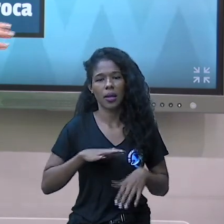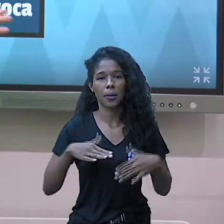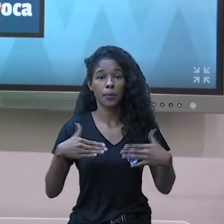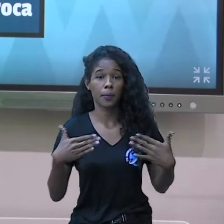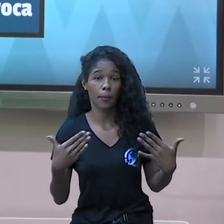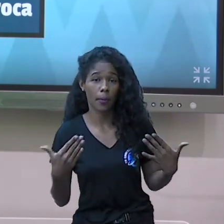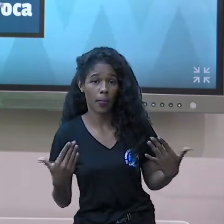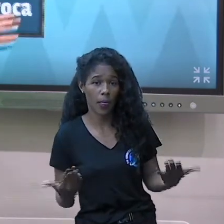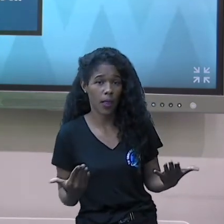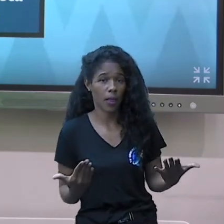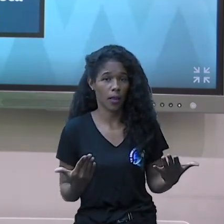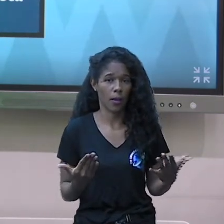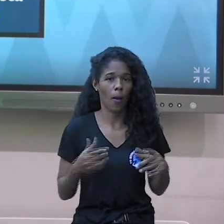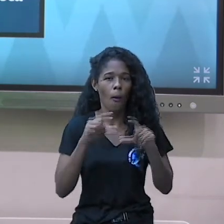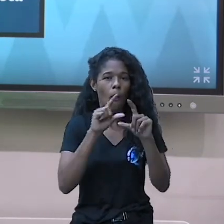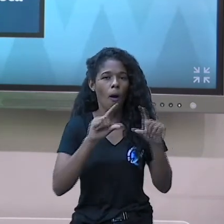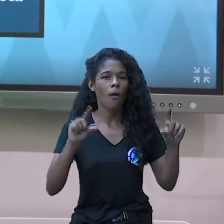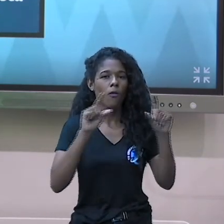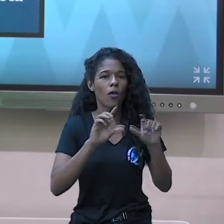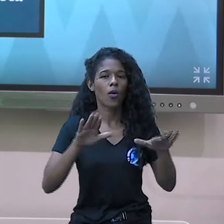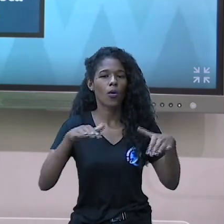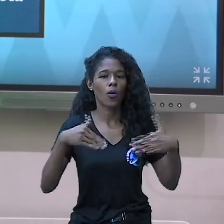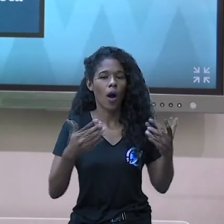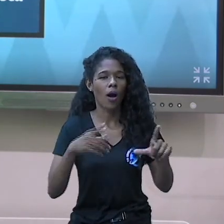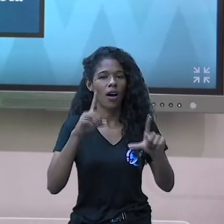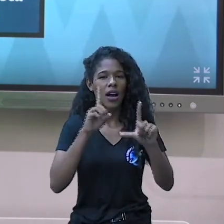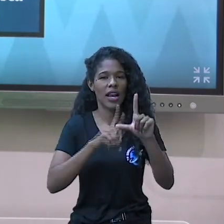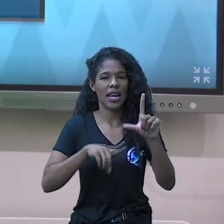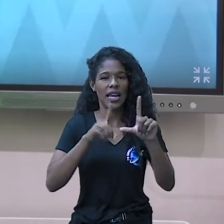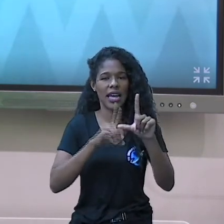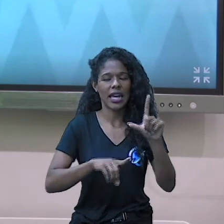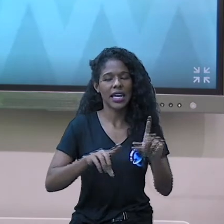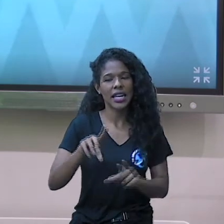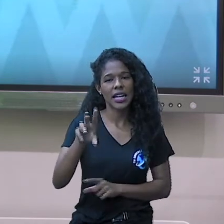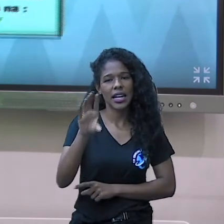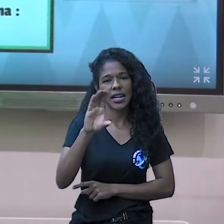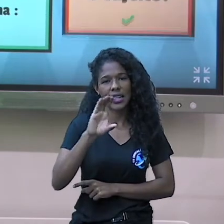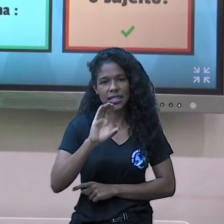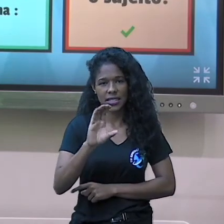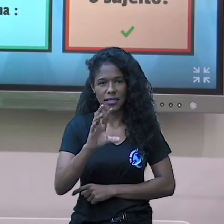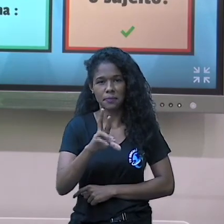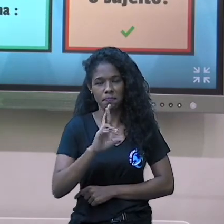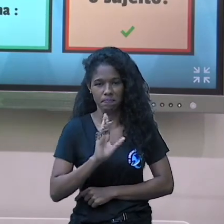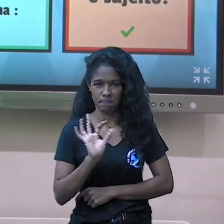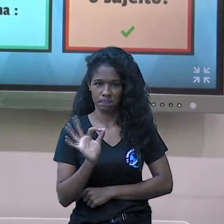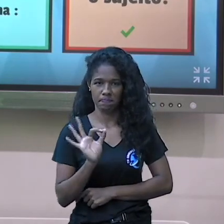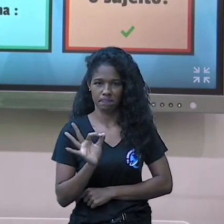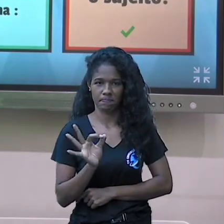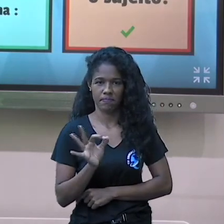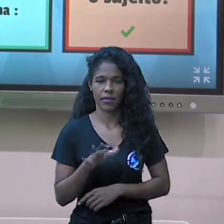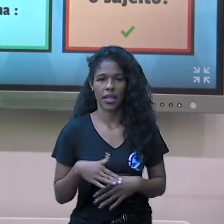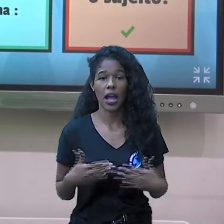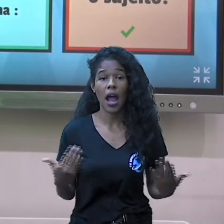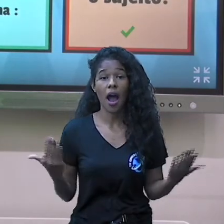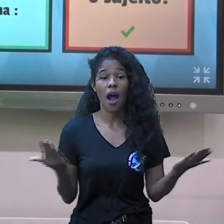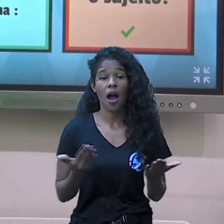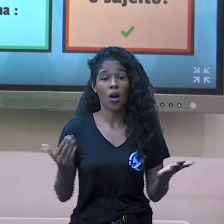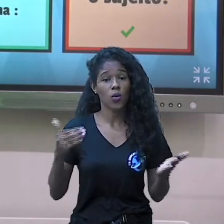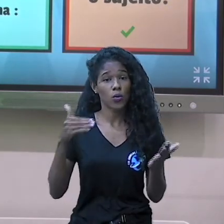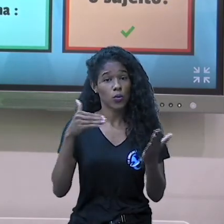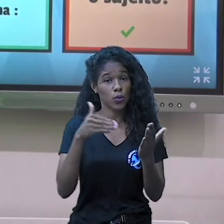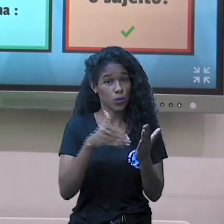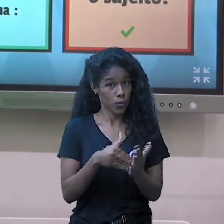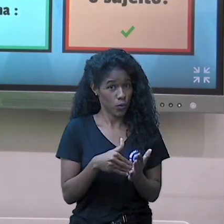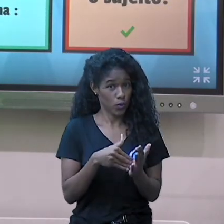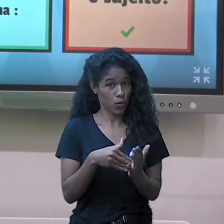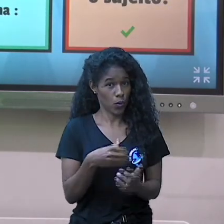recíproca. Letra C. Lembra aí? Mais de um sujeito. E a última. O que será que ela reserva pra gente, hein?